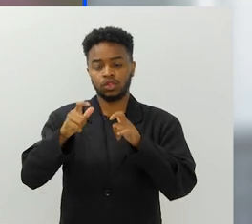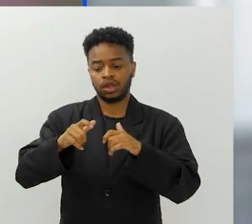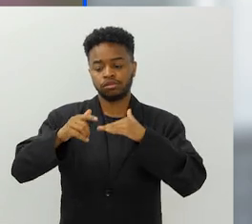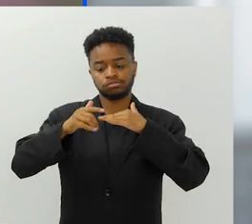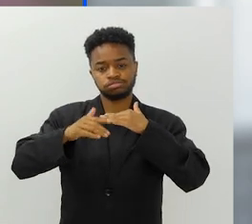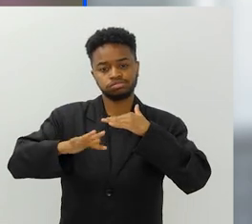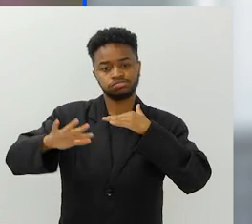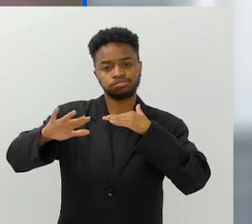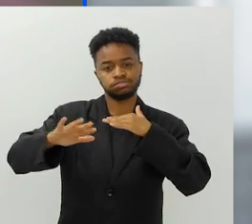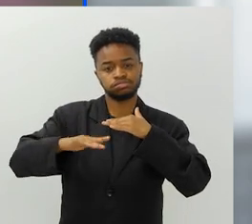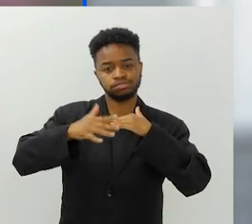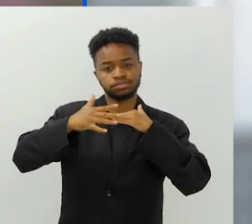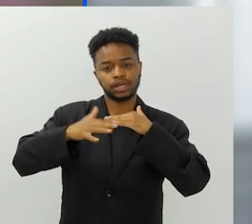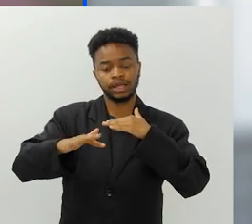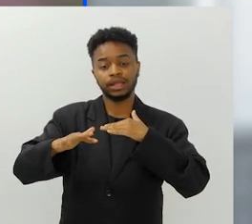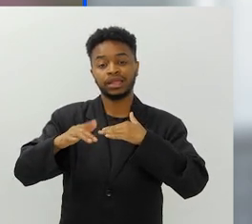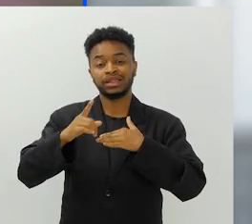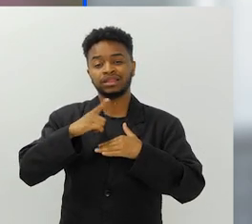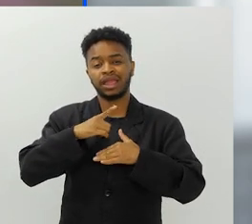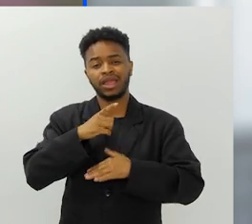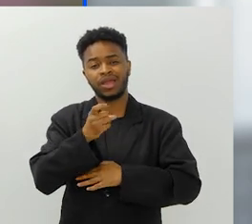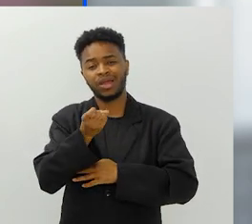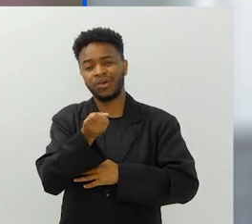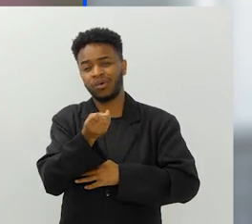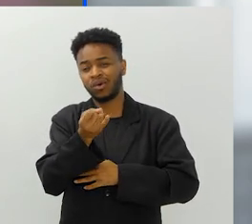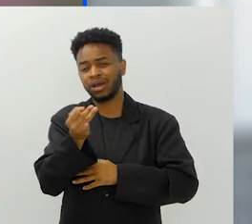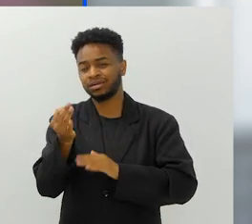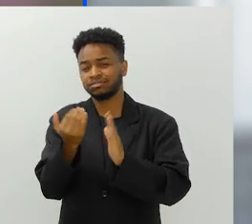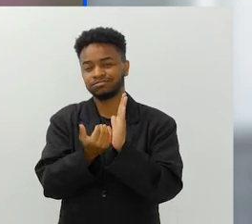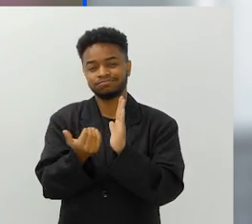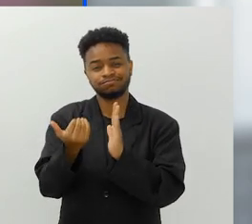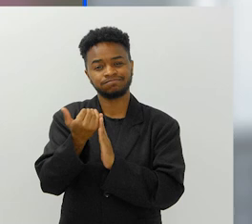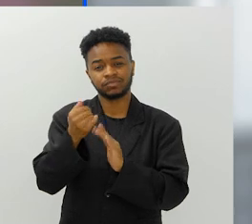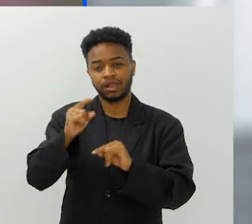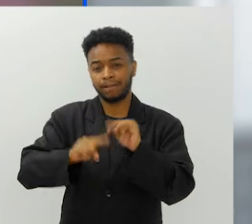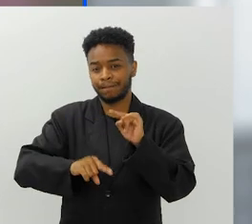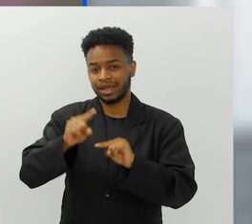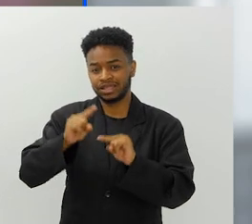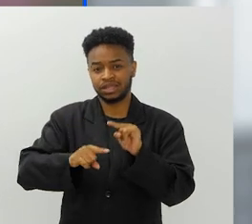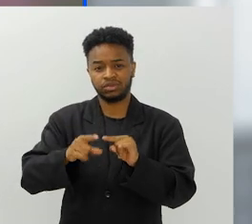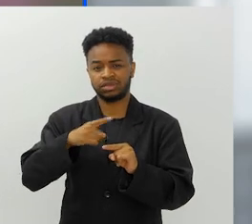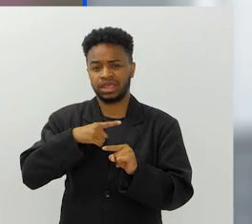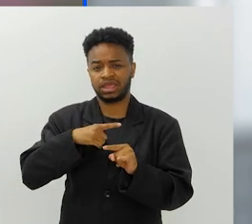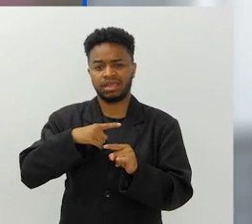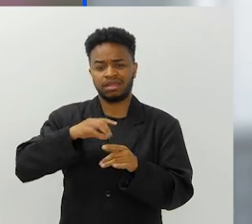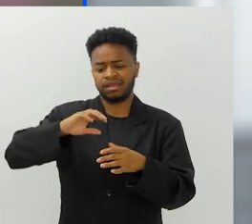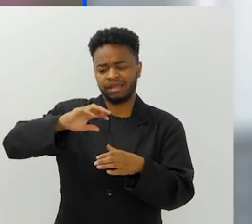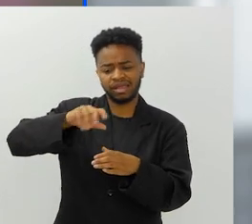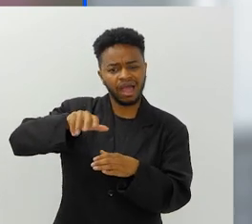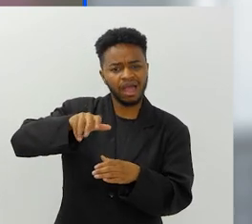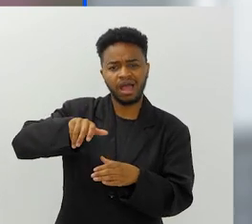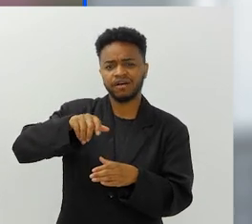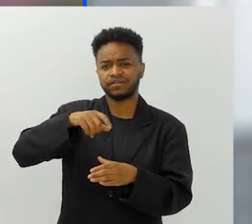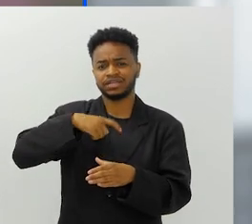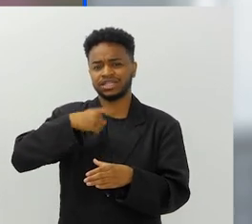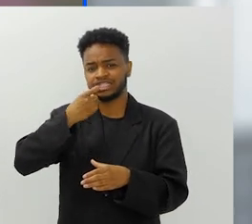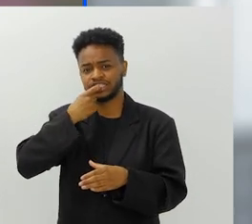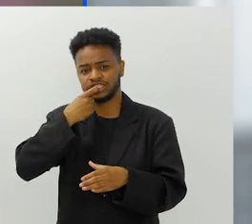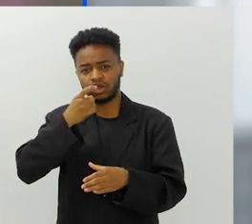pequeno remanso que uma grande quantidade de material macroplástico, garrafas,